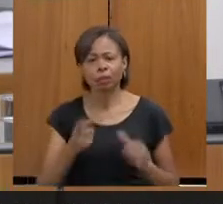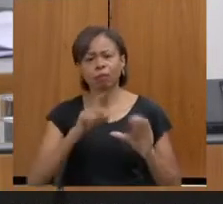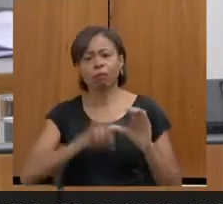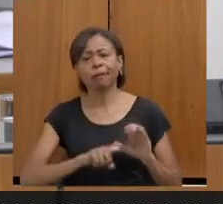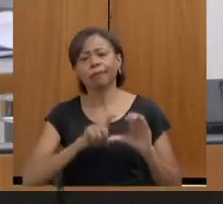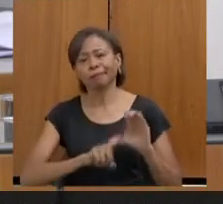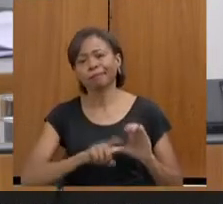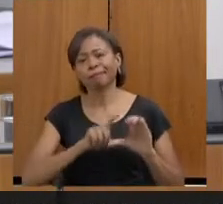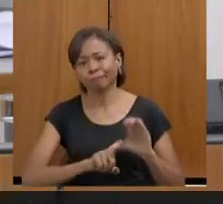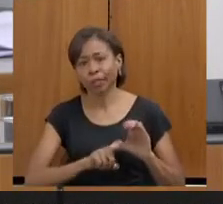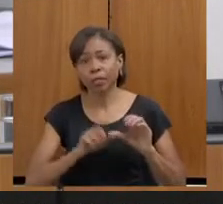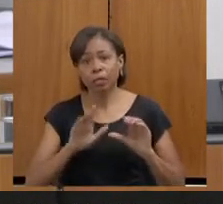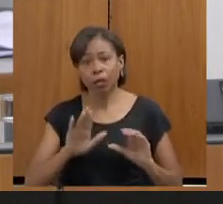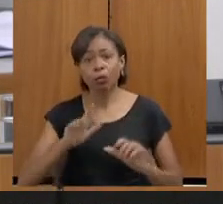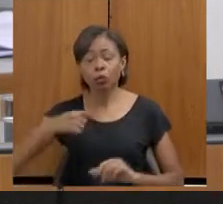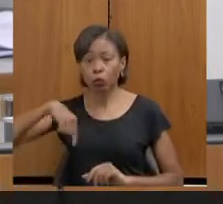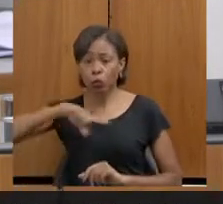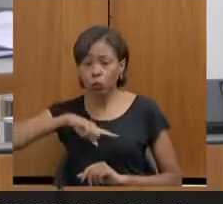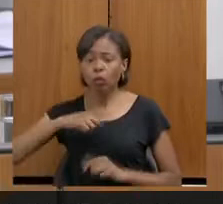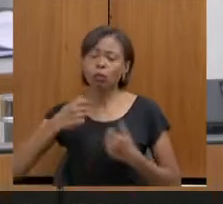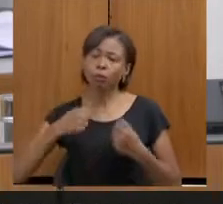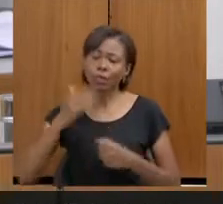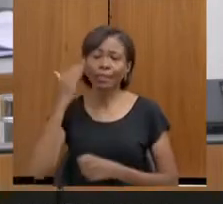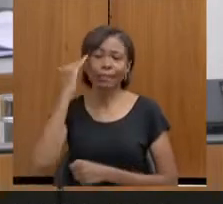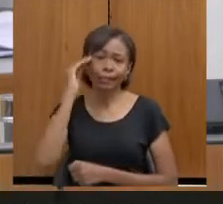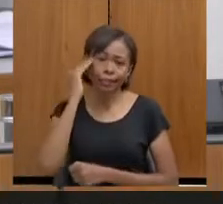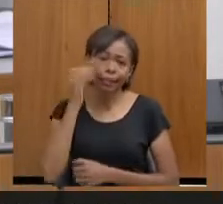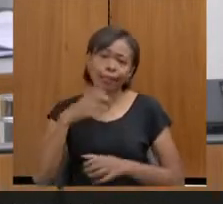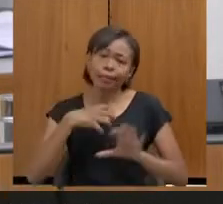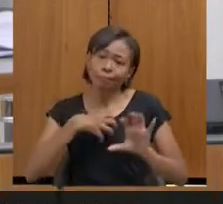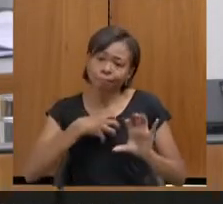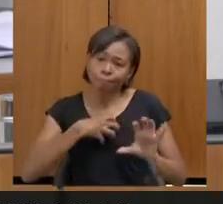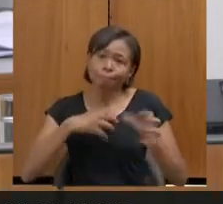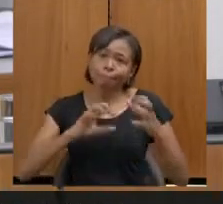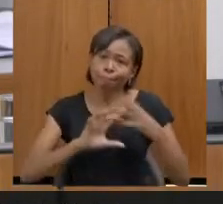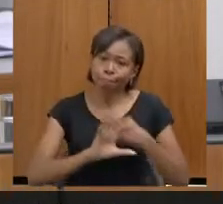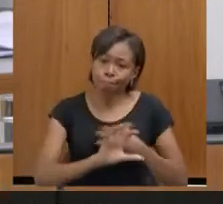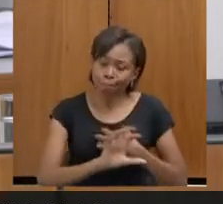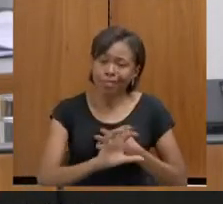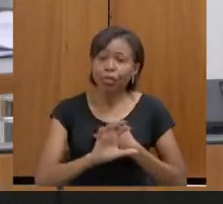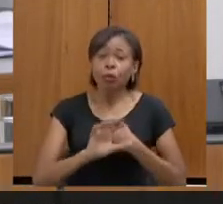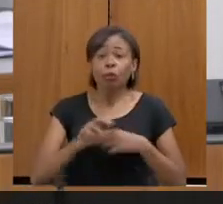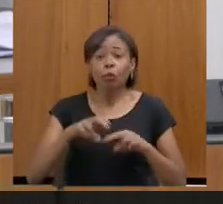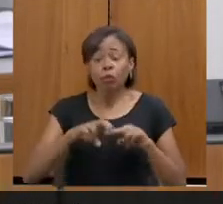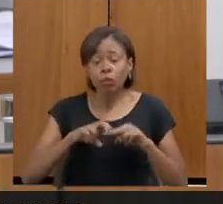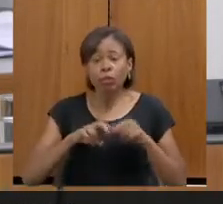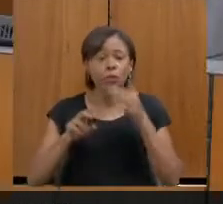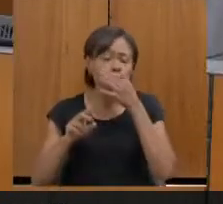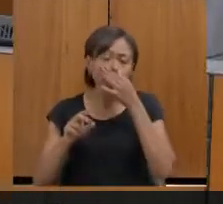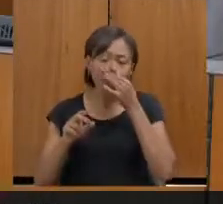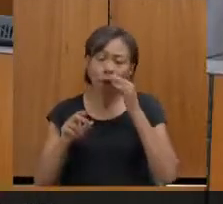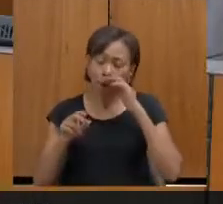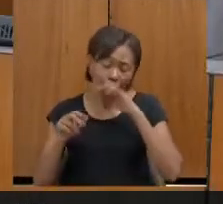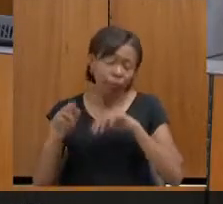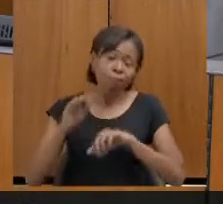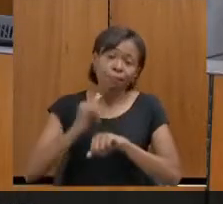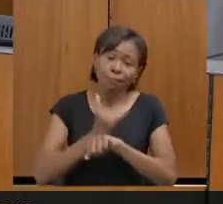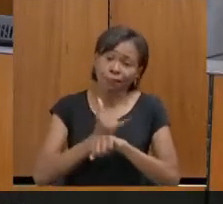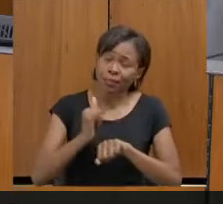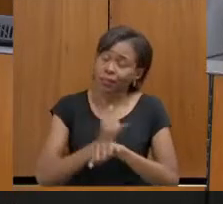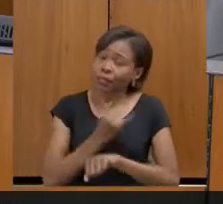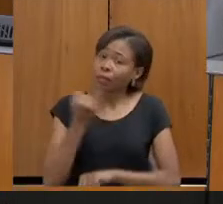compreender, e por isso essas iniciativas, são tão... Aliás, elas são fundamentais